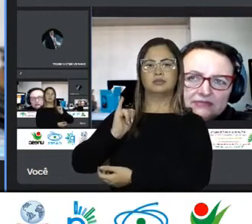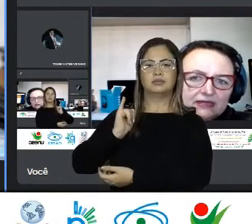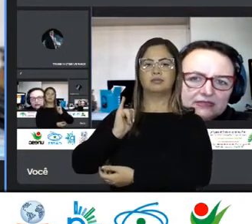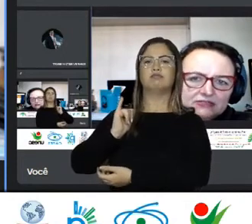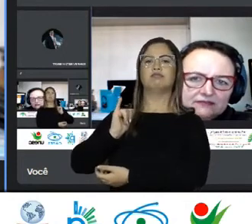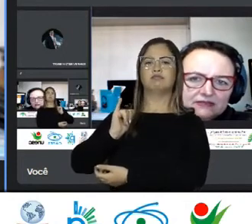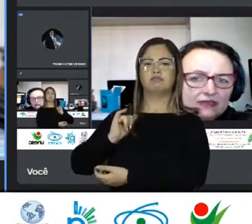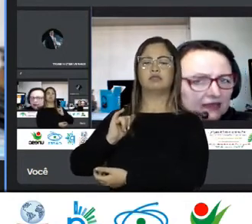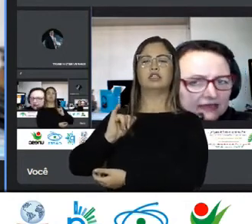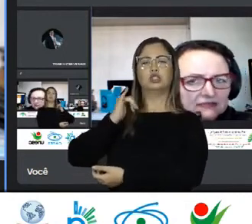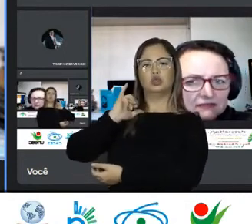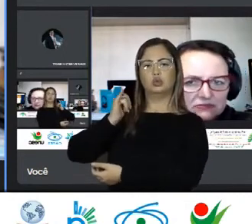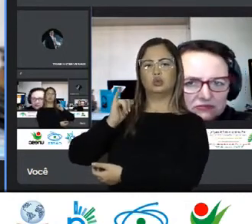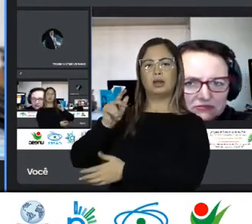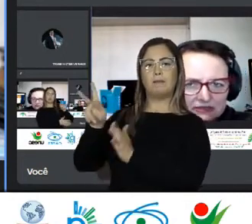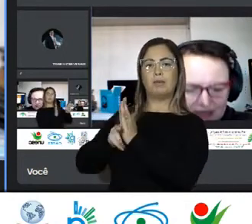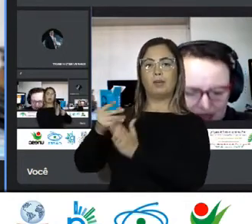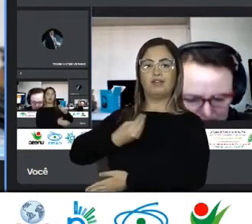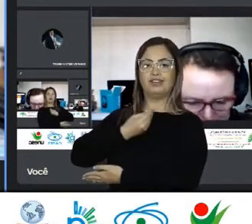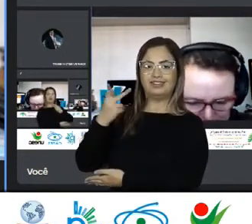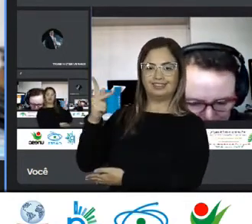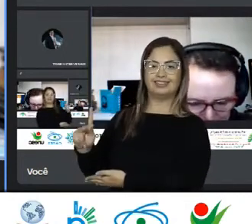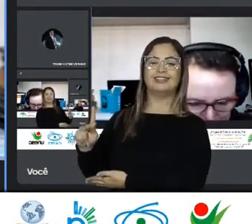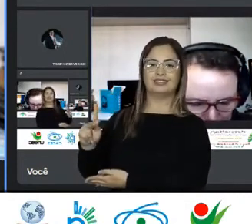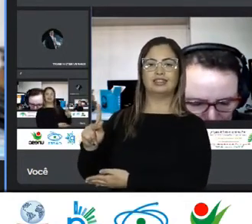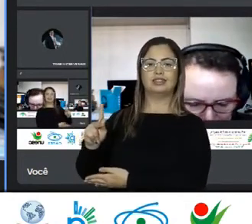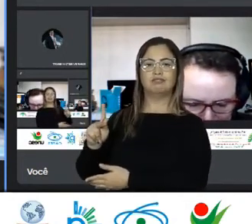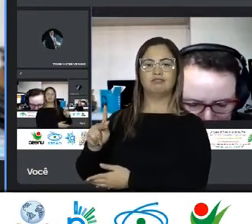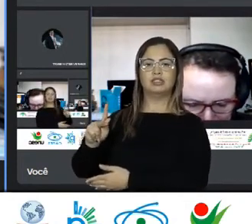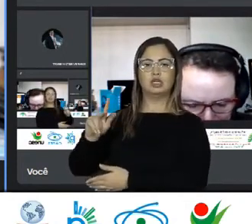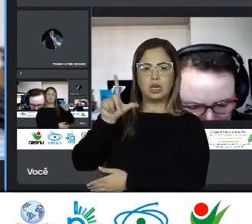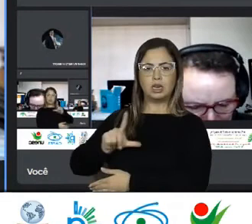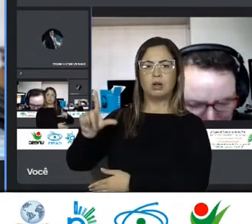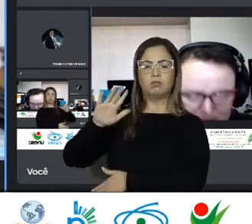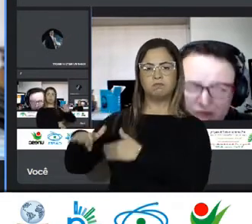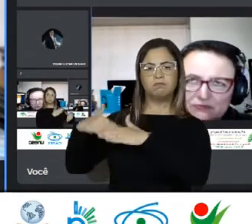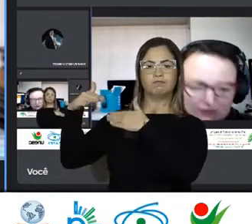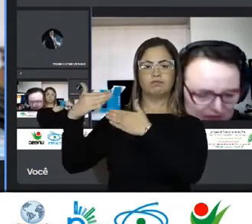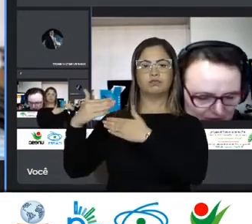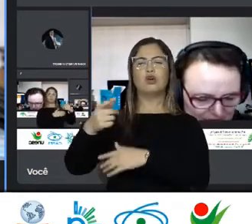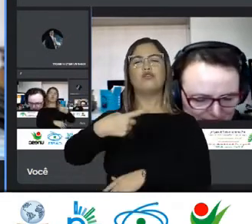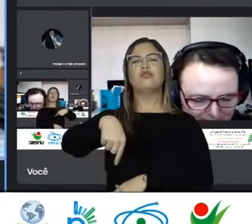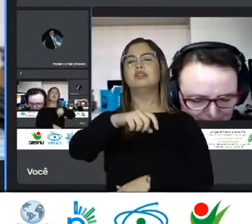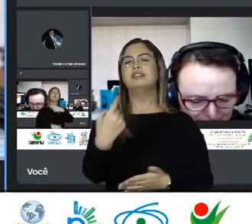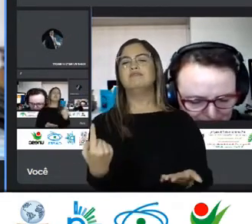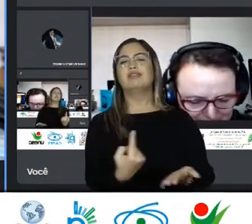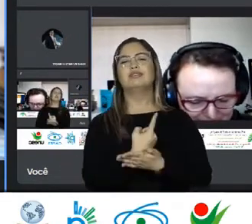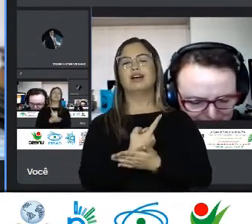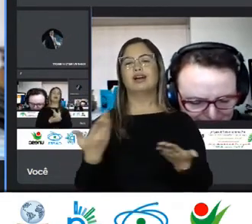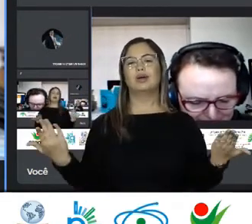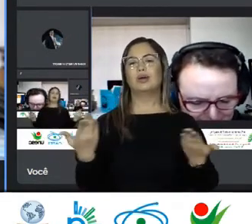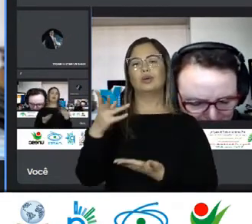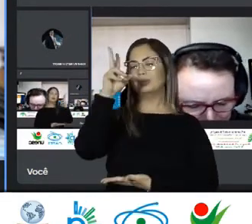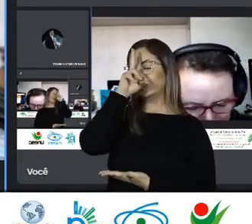construção Narrativa Que enriquecem Também os estudos literários Alguém mais perguntou Aqui Agora eu me lembrei Eu